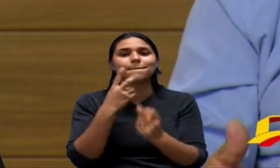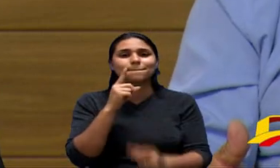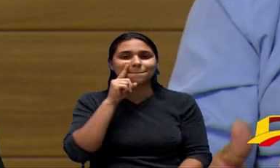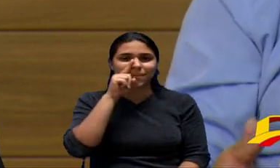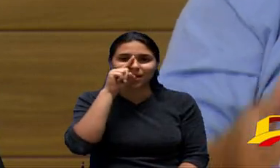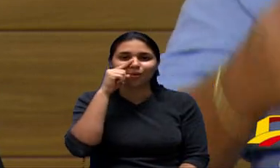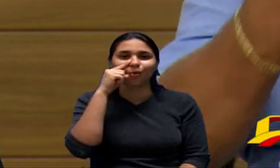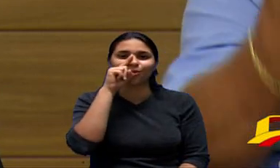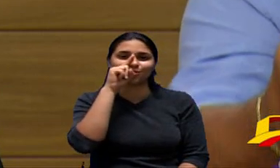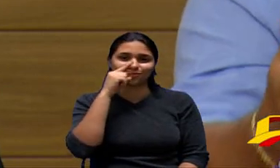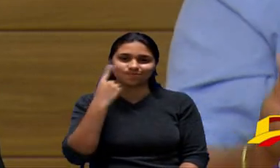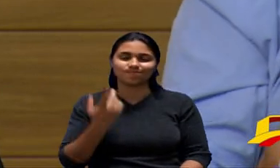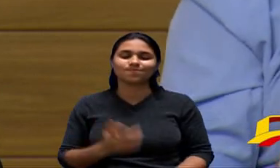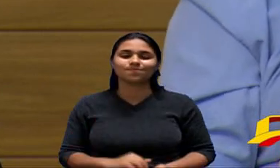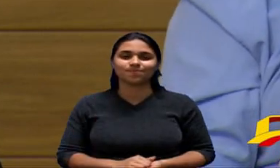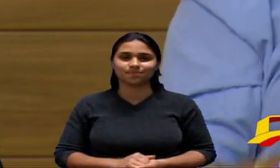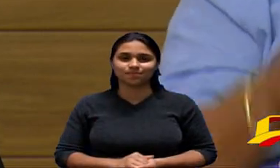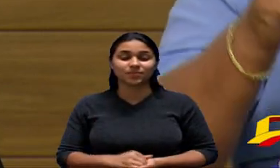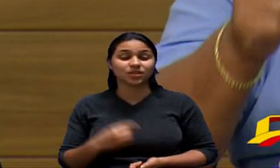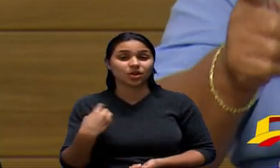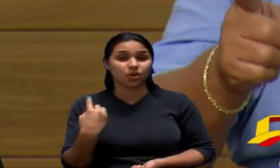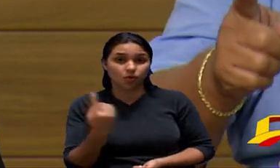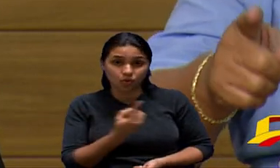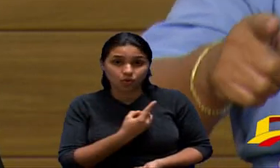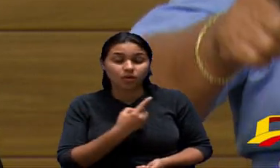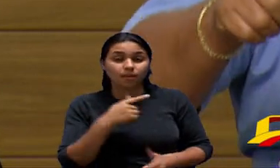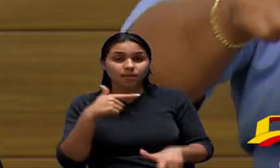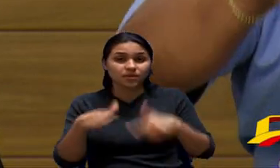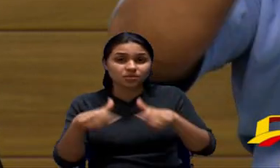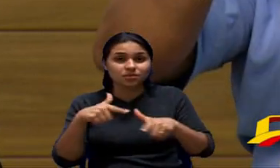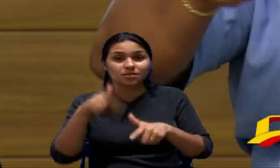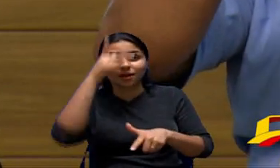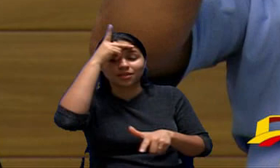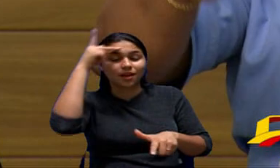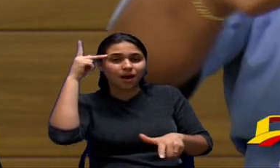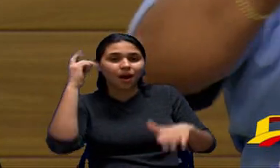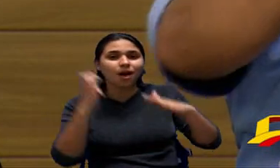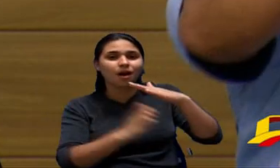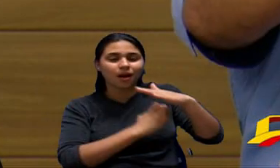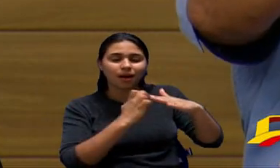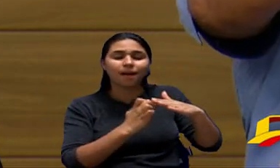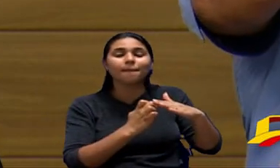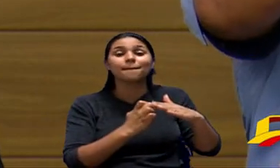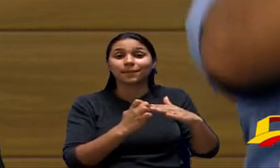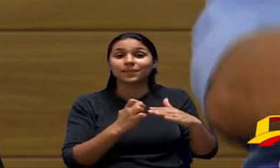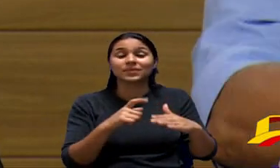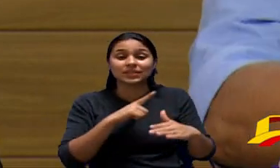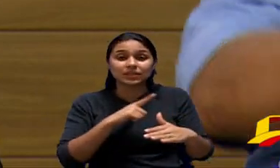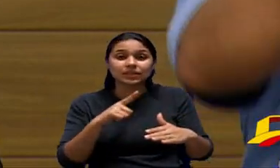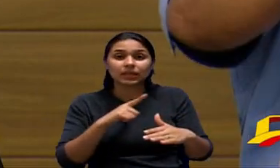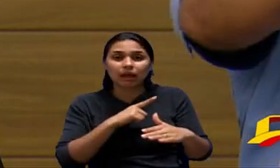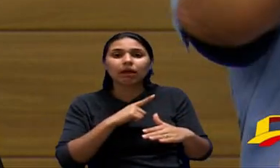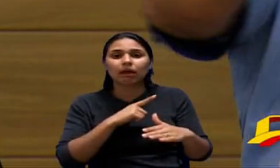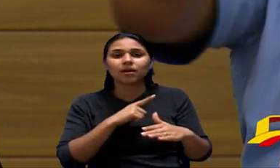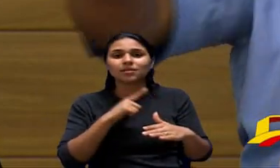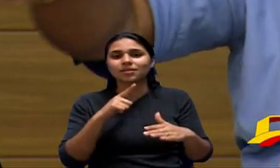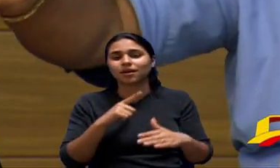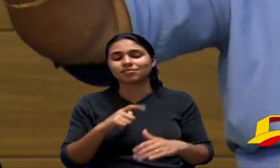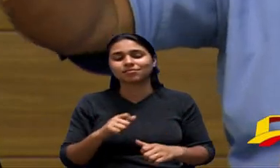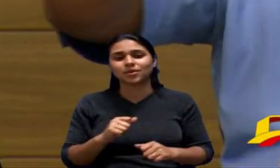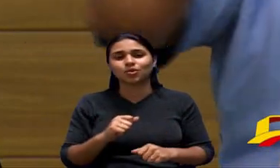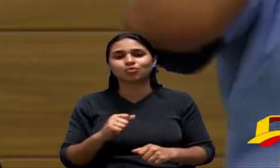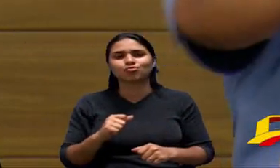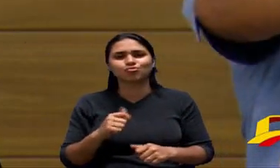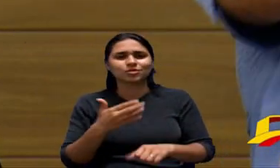treinados para isso nós recebemos treinamento para isso quando não recebemos um treinamento quando a empresa às vezes não dá o treinamento correto mas mesmo assim os outros